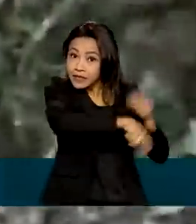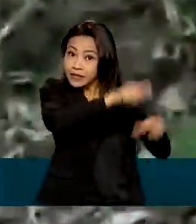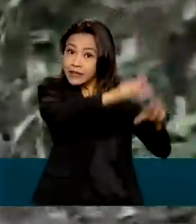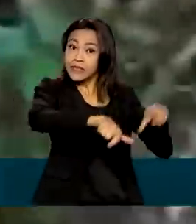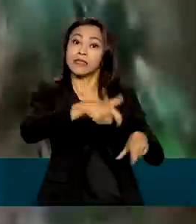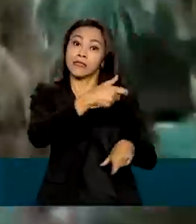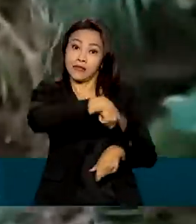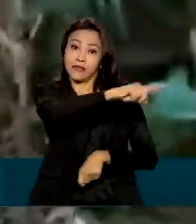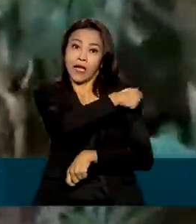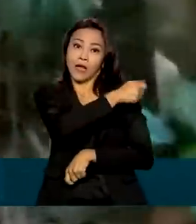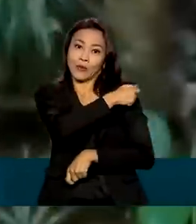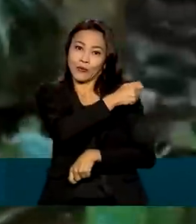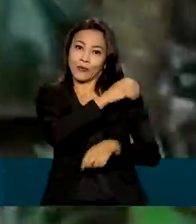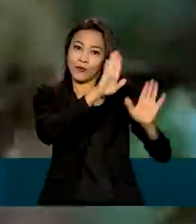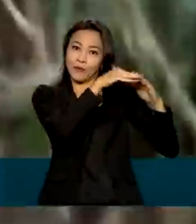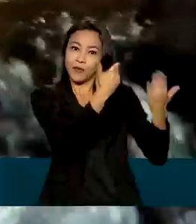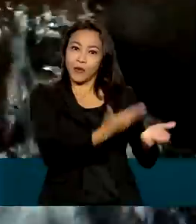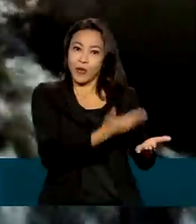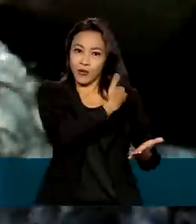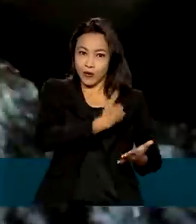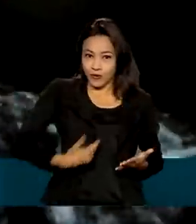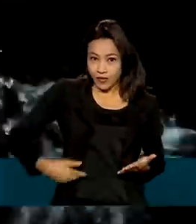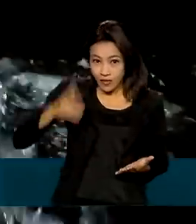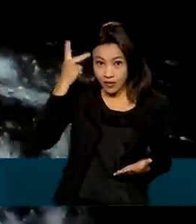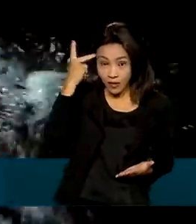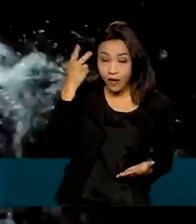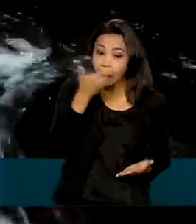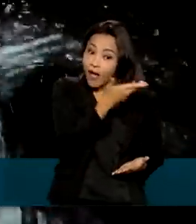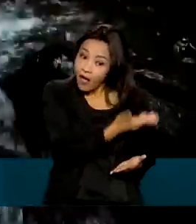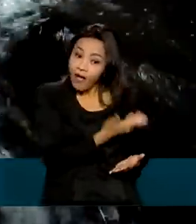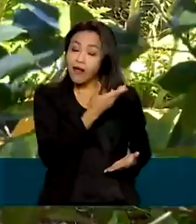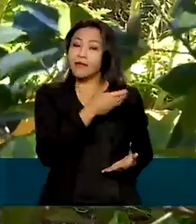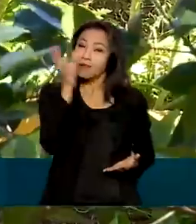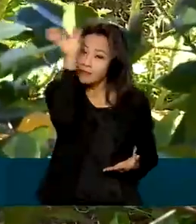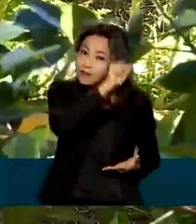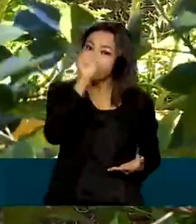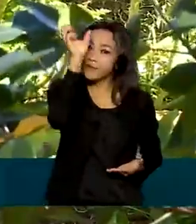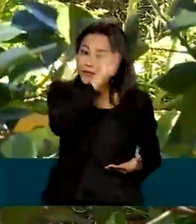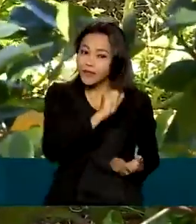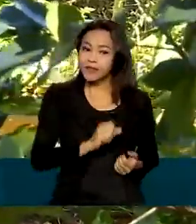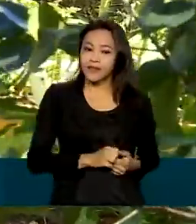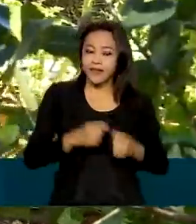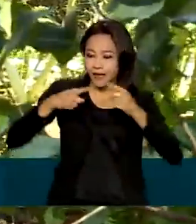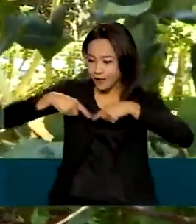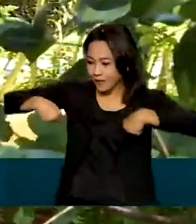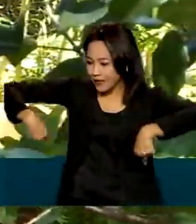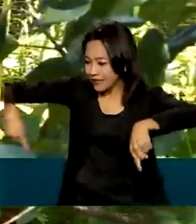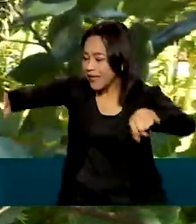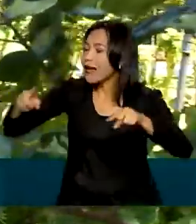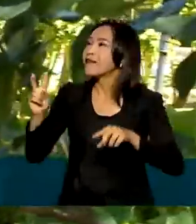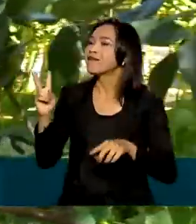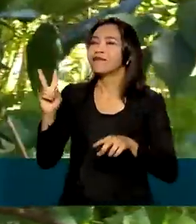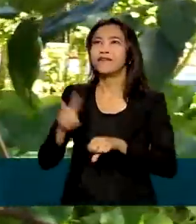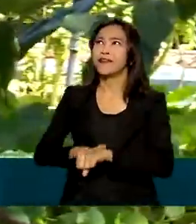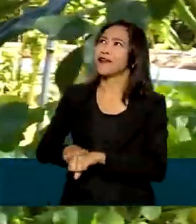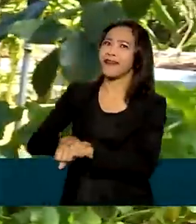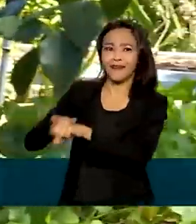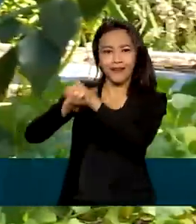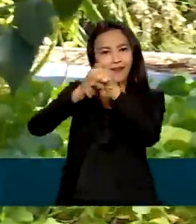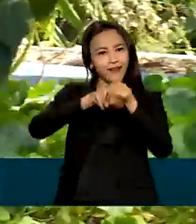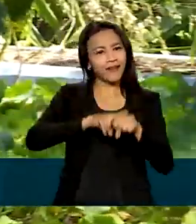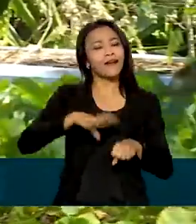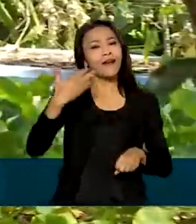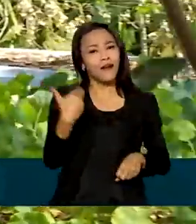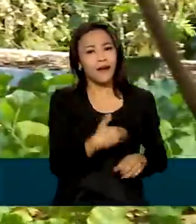Pública de Juquitibá, São Paulo, faz parte do aprendizado. É a Sala Mais Verde, um projeto do